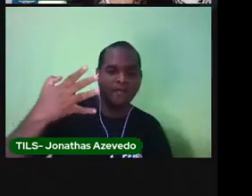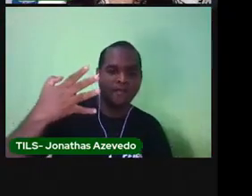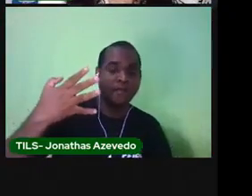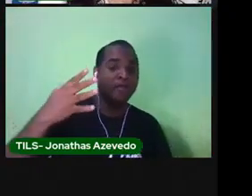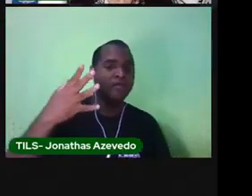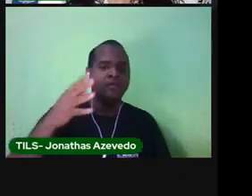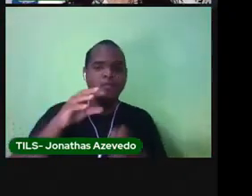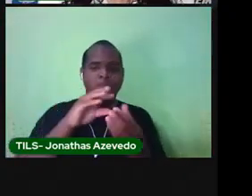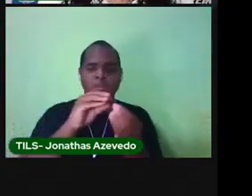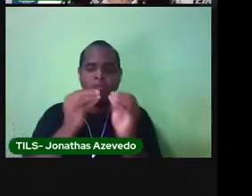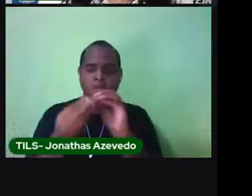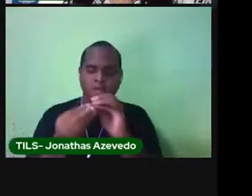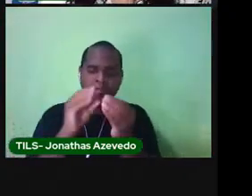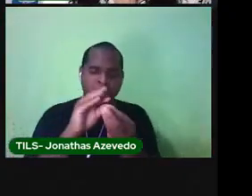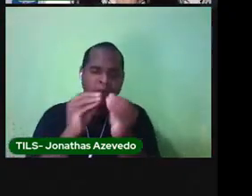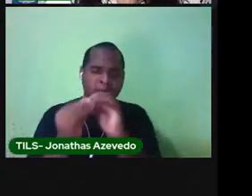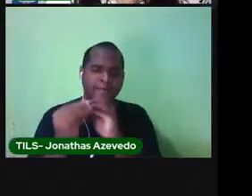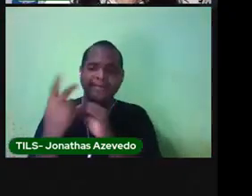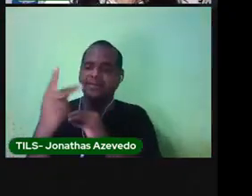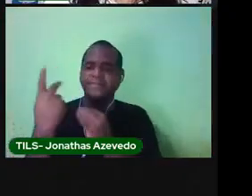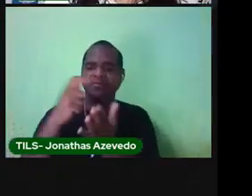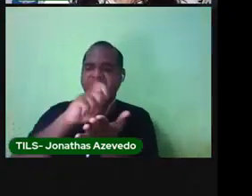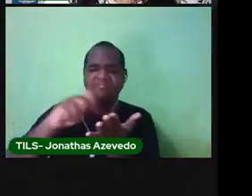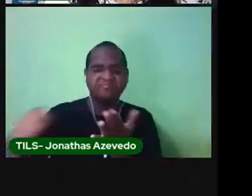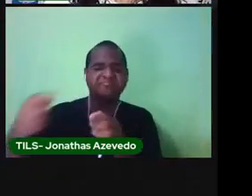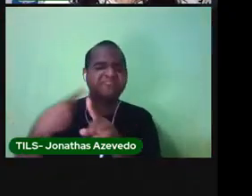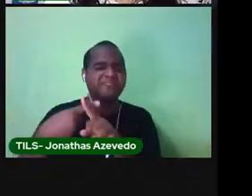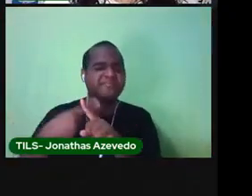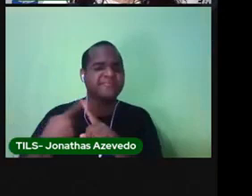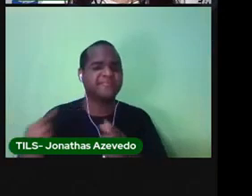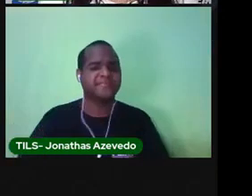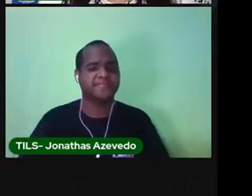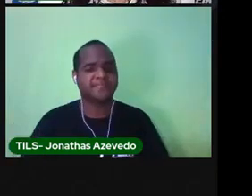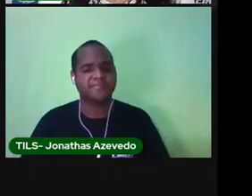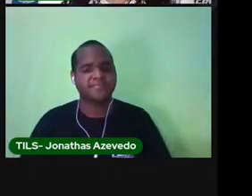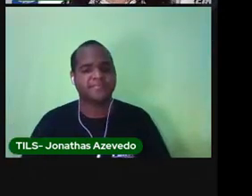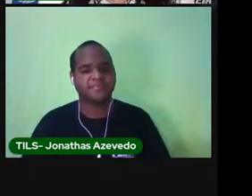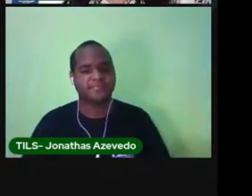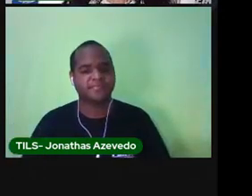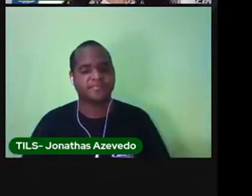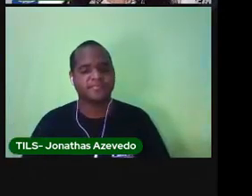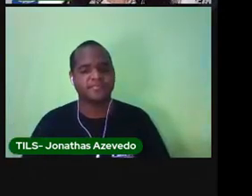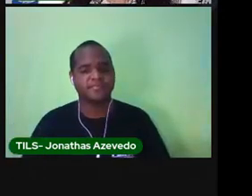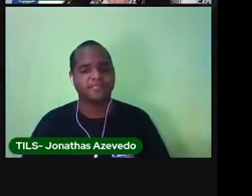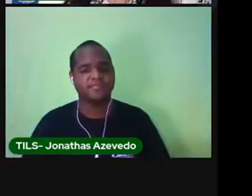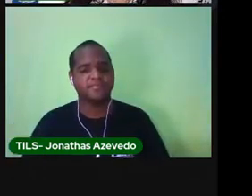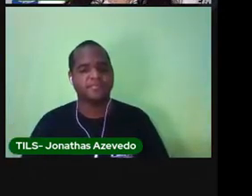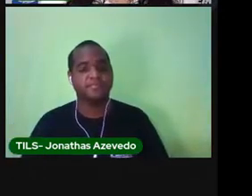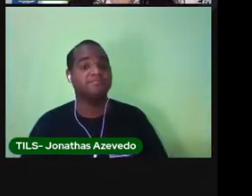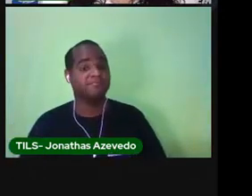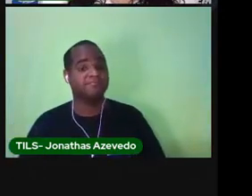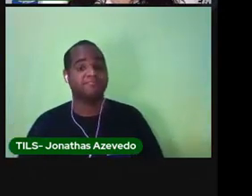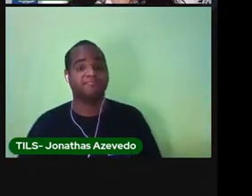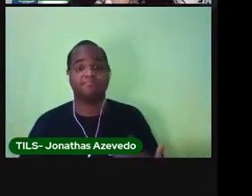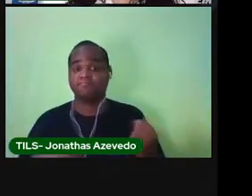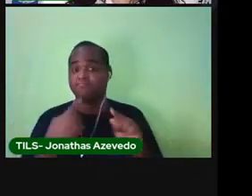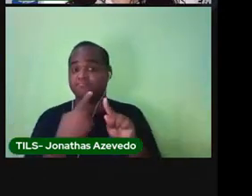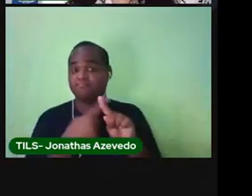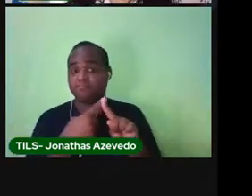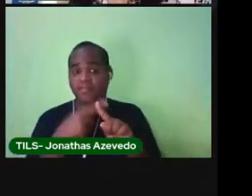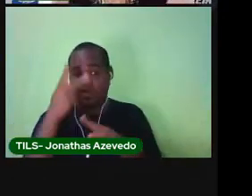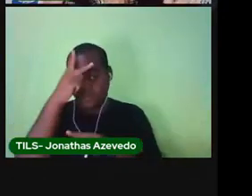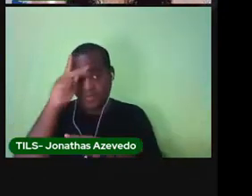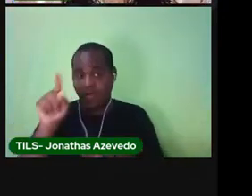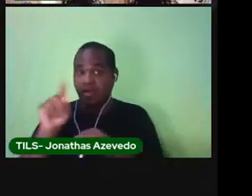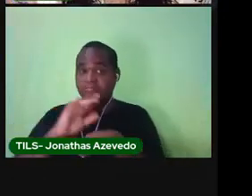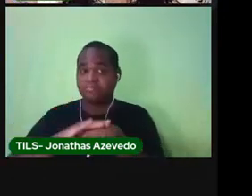Por que o bilhete foi escrito? Por que que alguém iria escrever esse